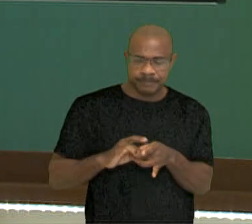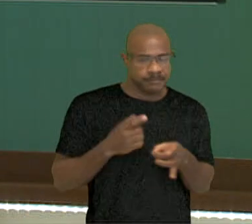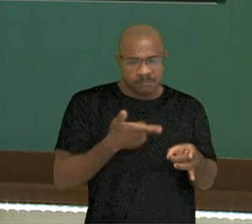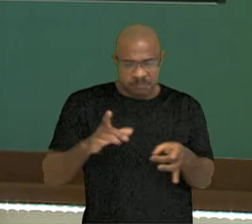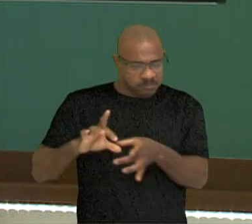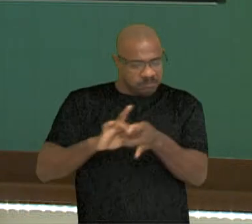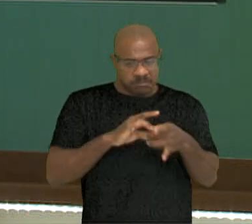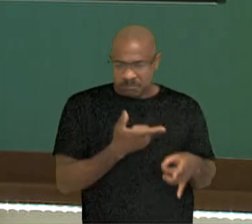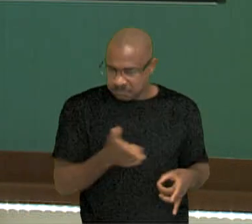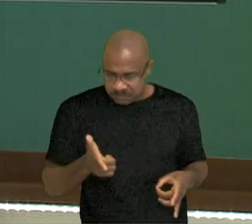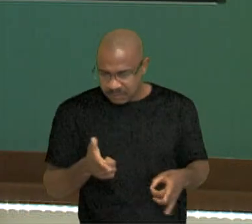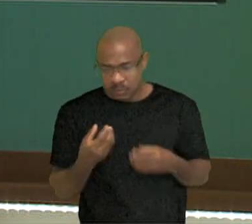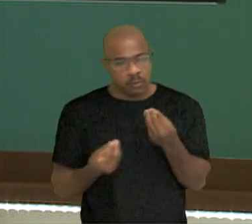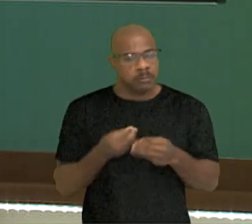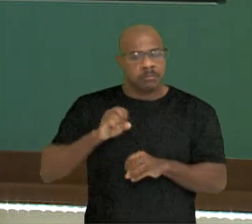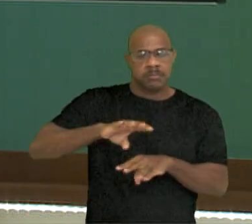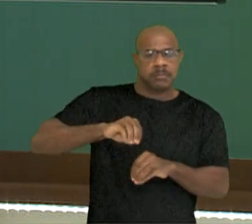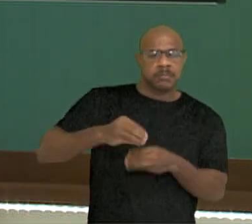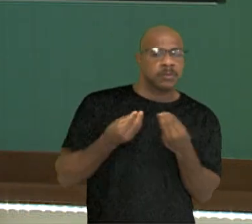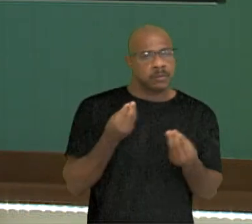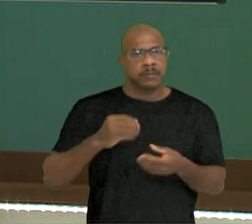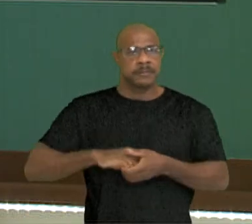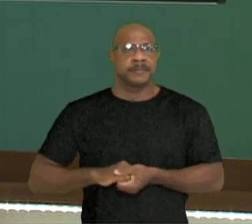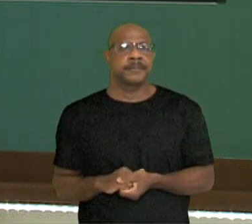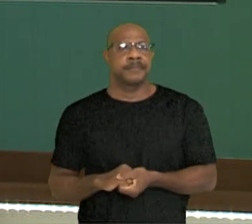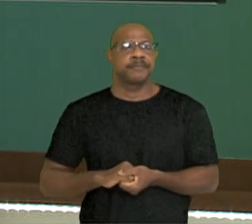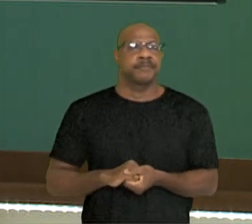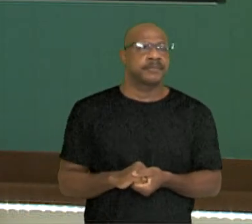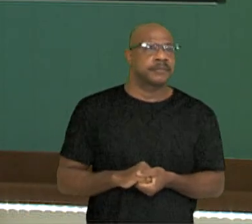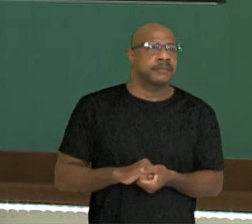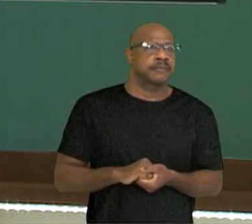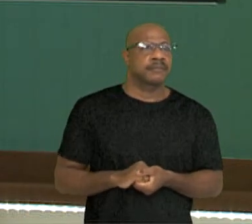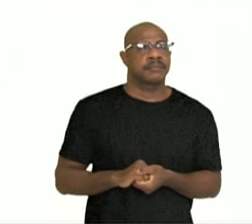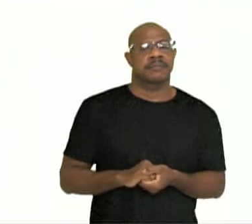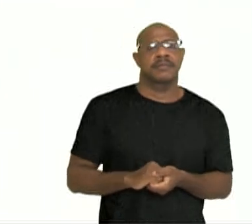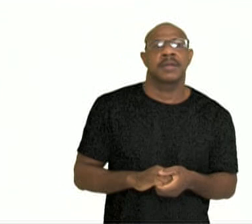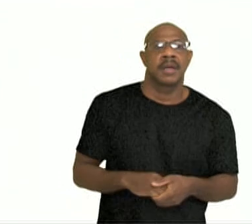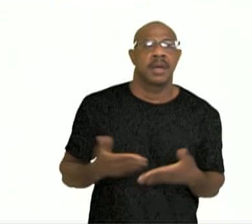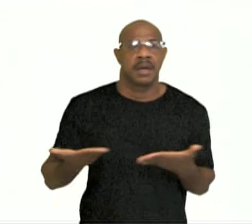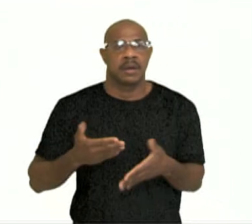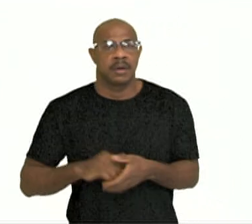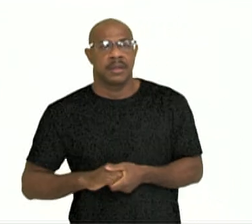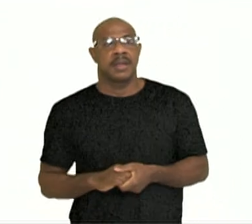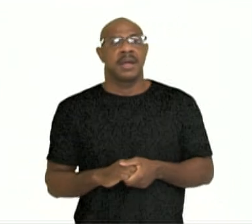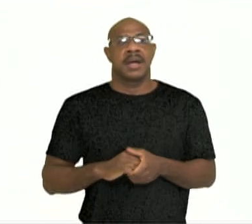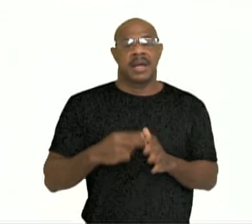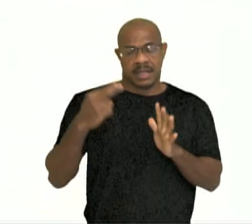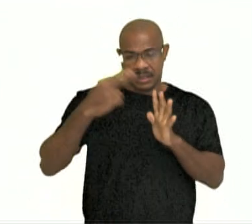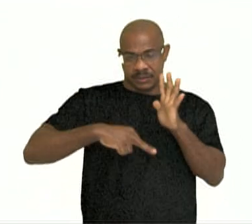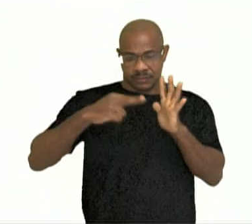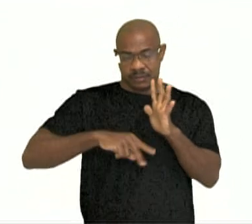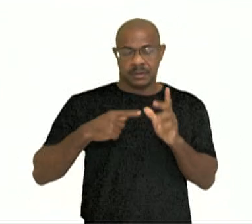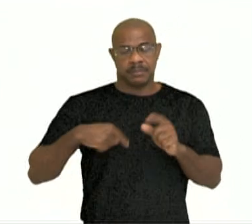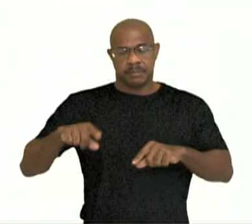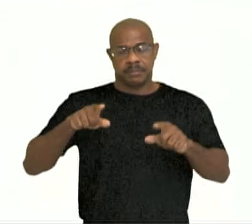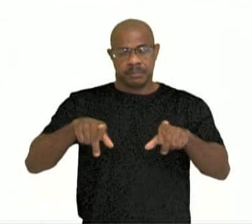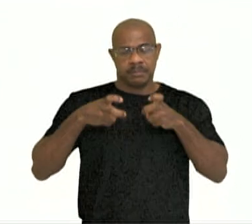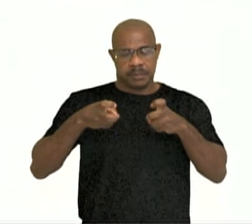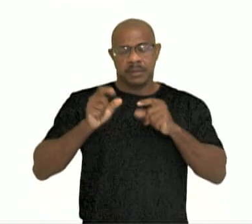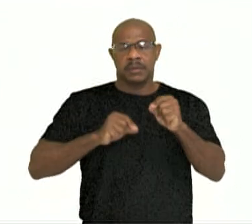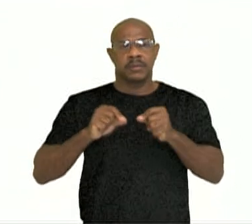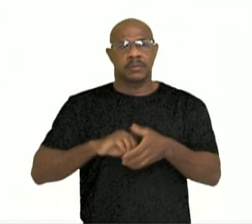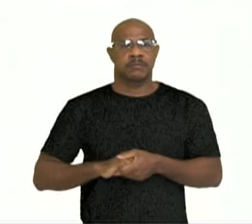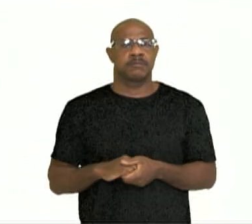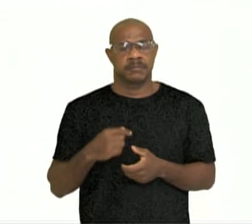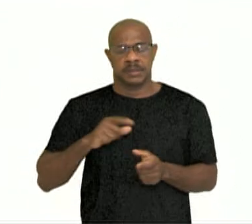sem dimensões afetivas. Durante a leitura do trecho desse artigo de opinião, pudemos inferir o sentido